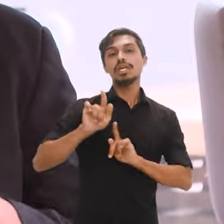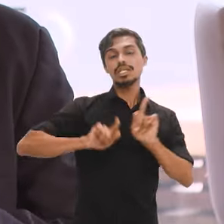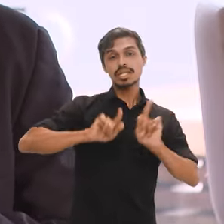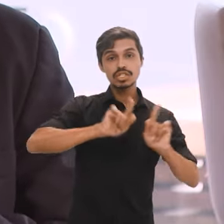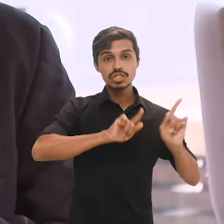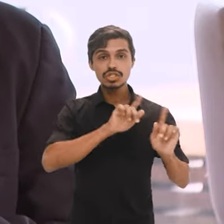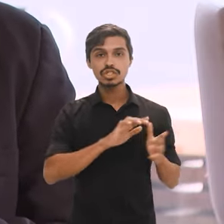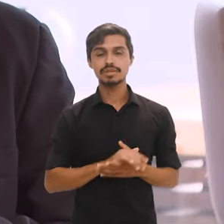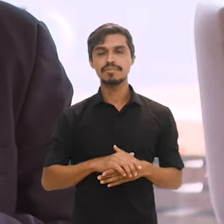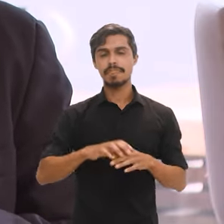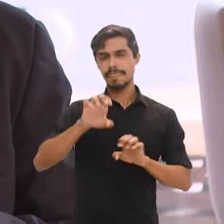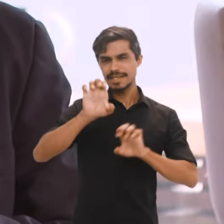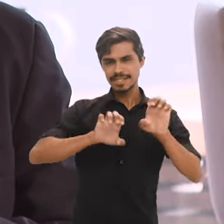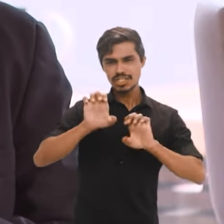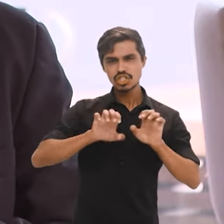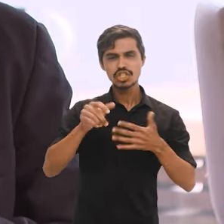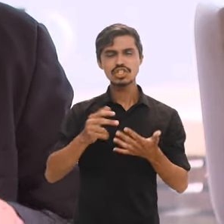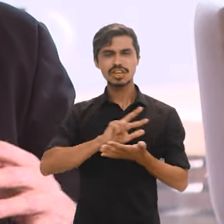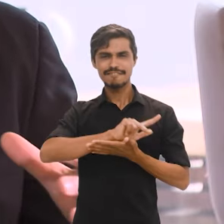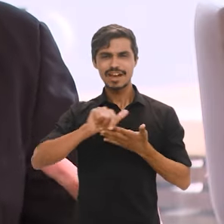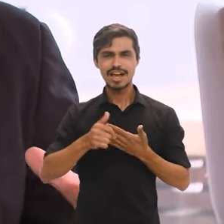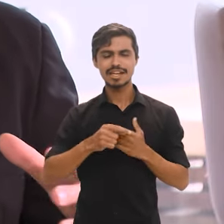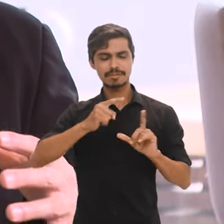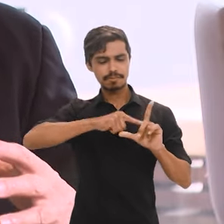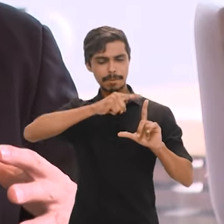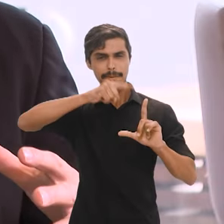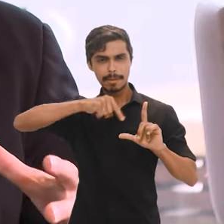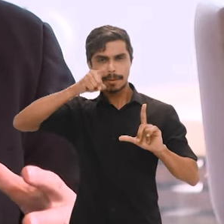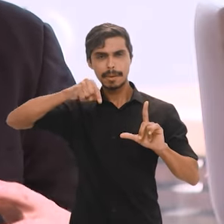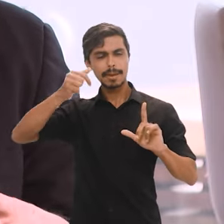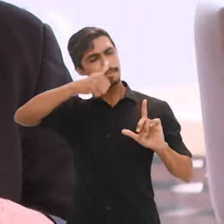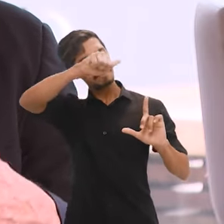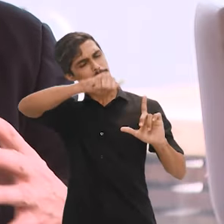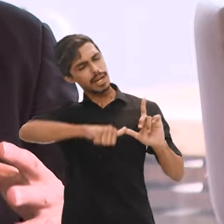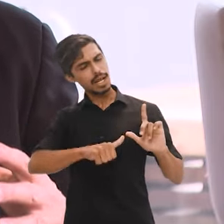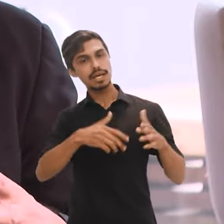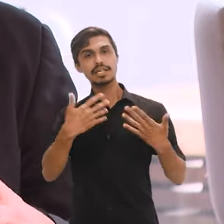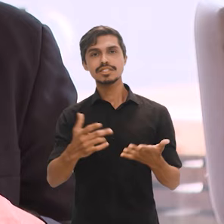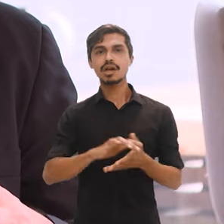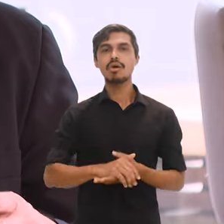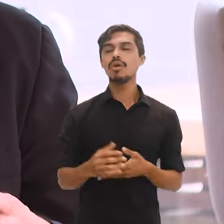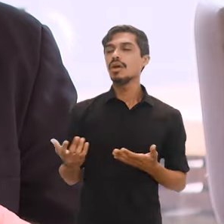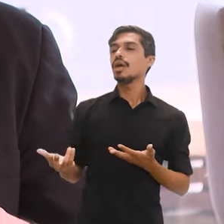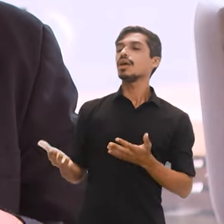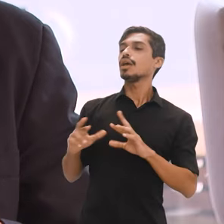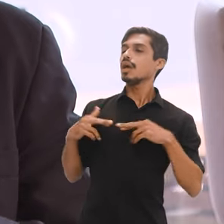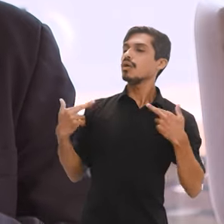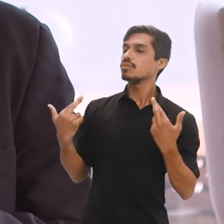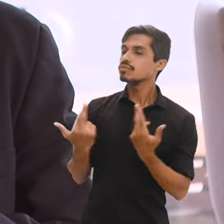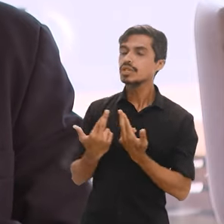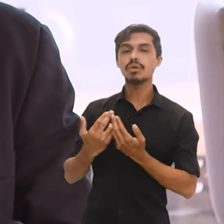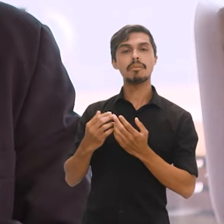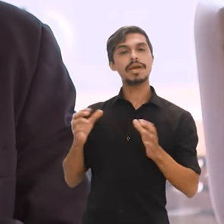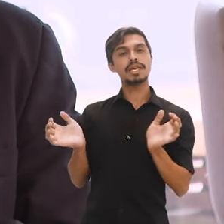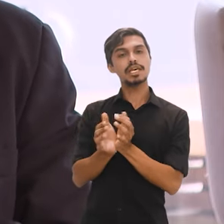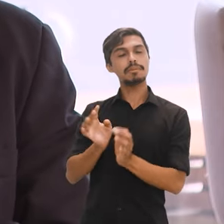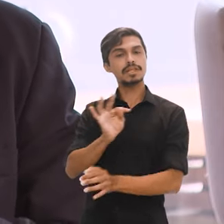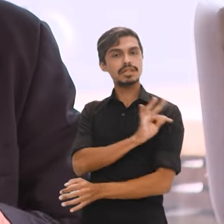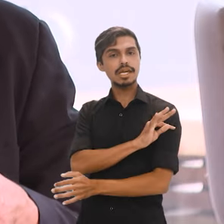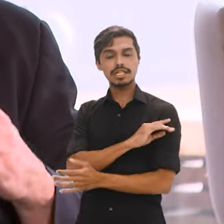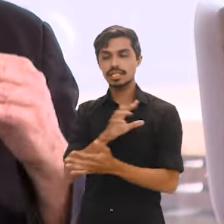Agricultura, o próprio Ministério do Trabalho, então reuniu uma equipe técnica qualificada num órgão,